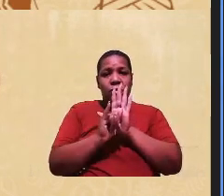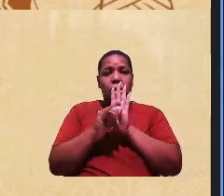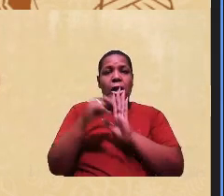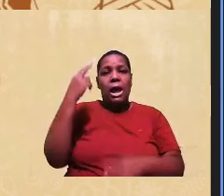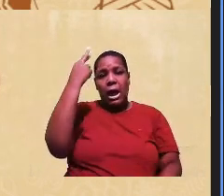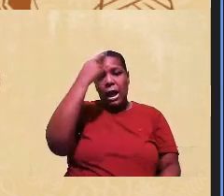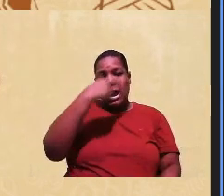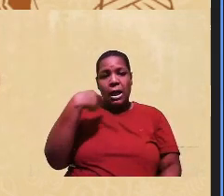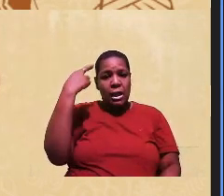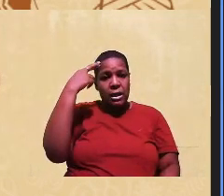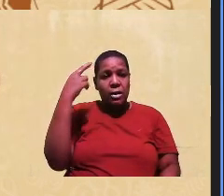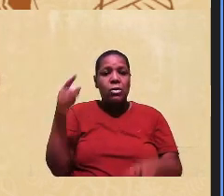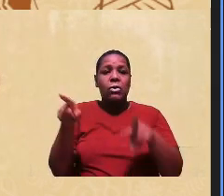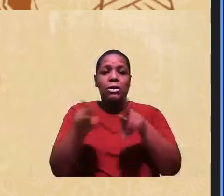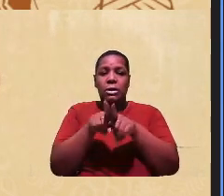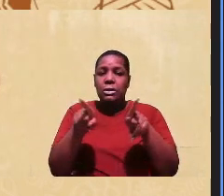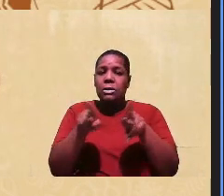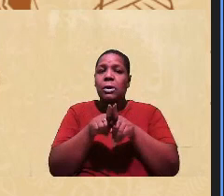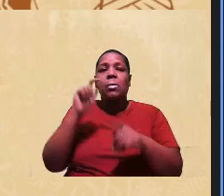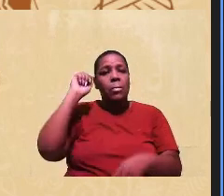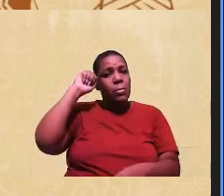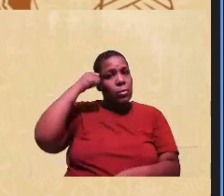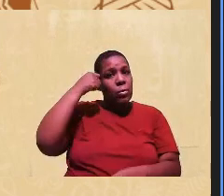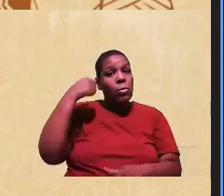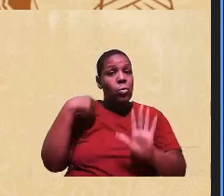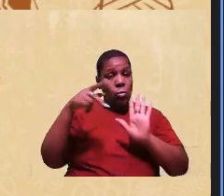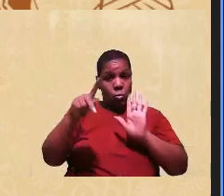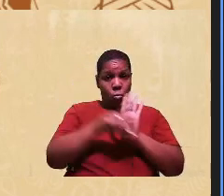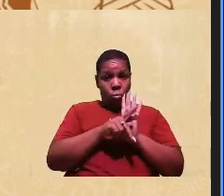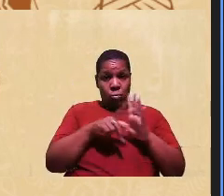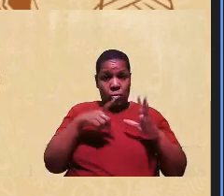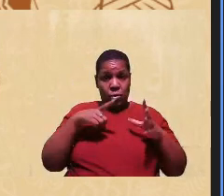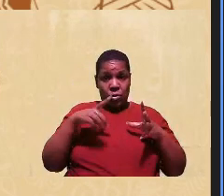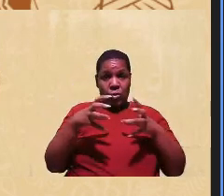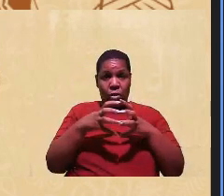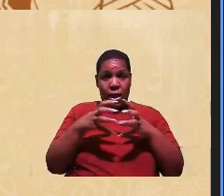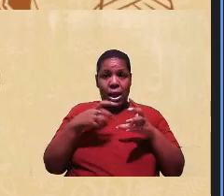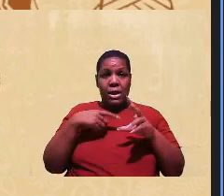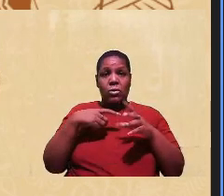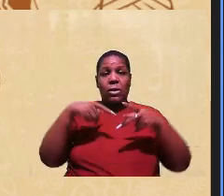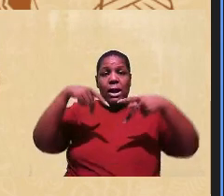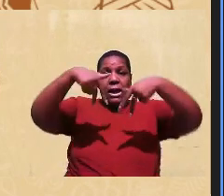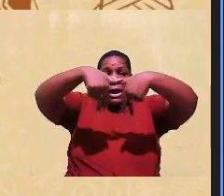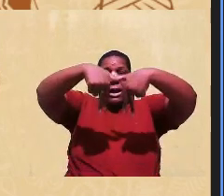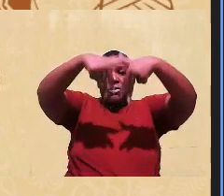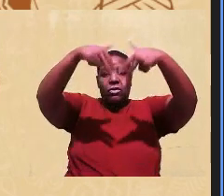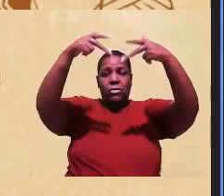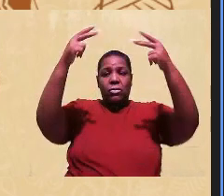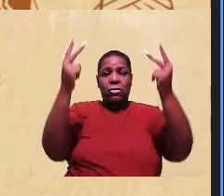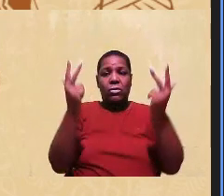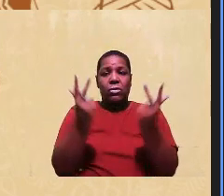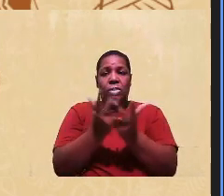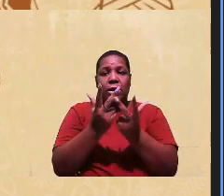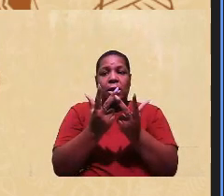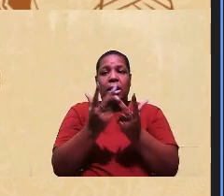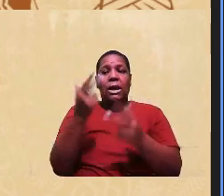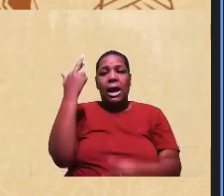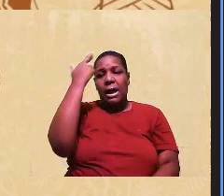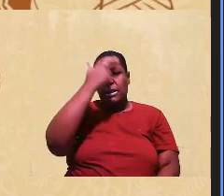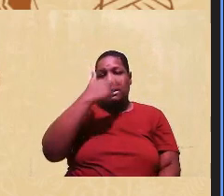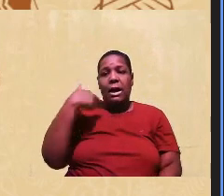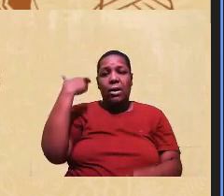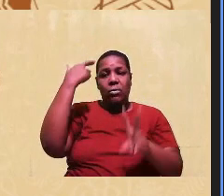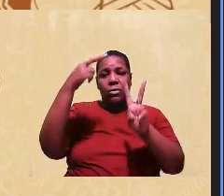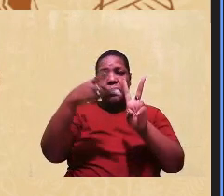classificação racial negra e do pertencimento étnico, racial e indígena. Por encontro de